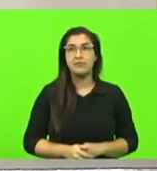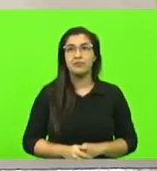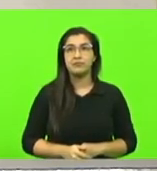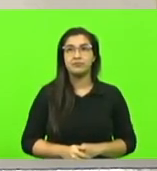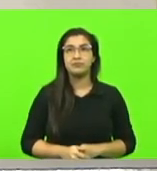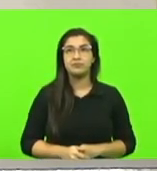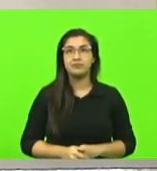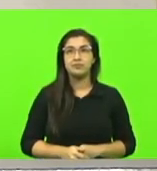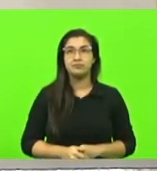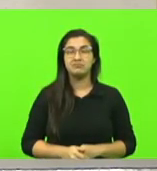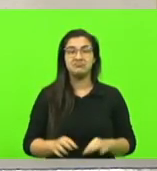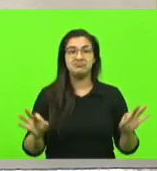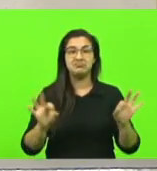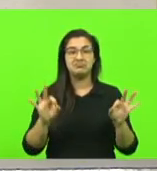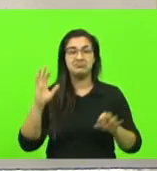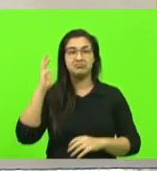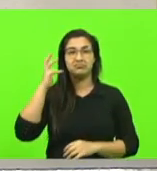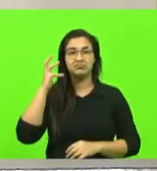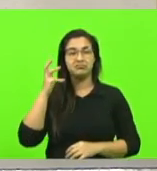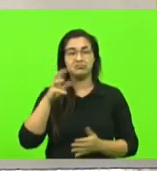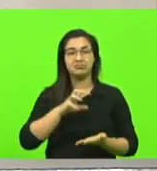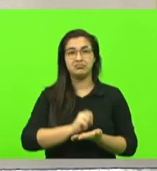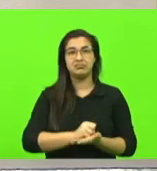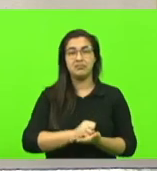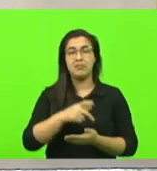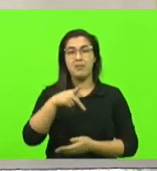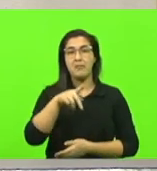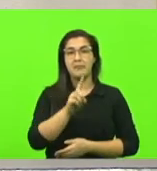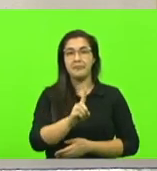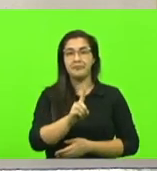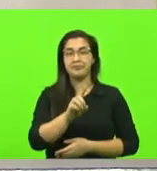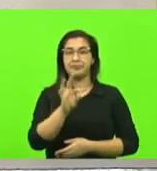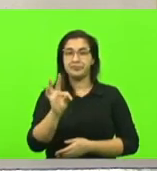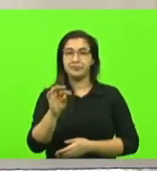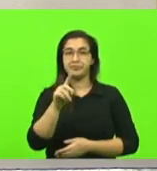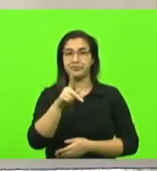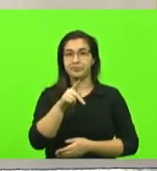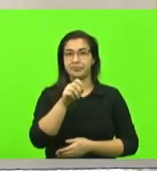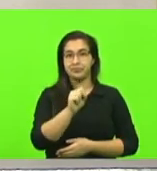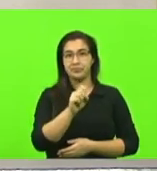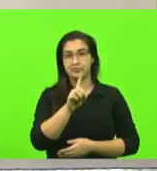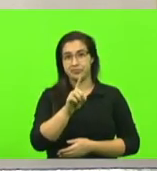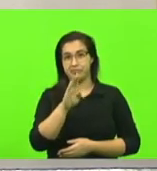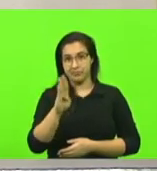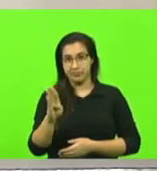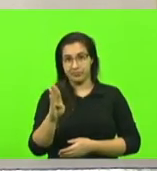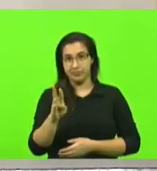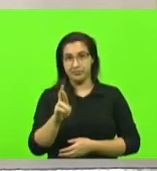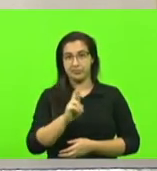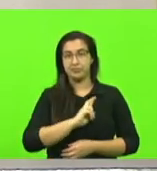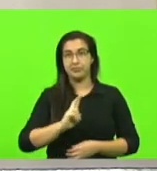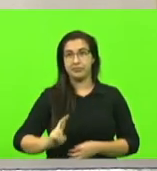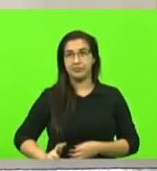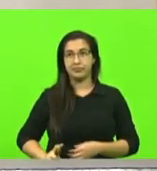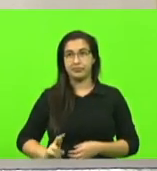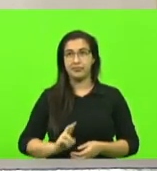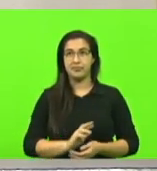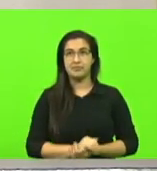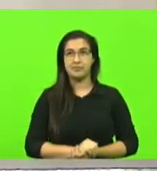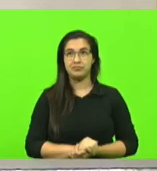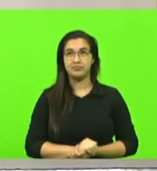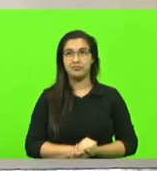não havendo ninguém bloco PDT PSDP e republicanos ô presidente pergunto